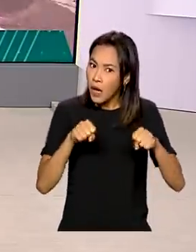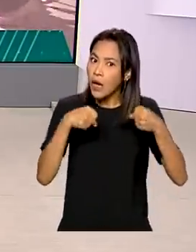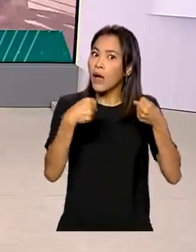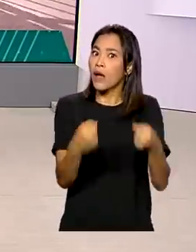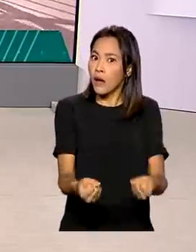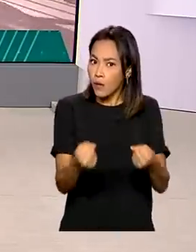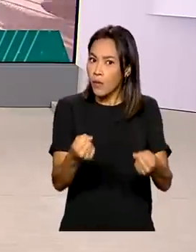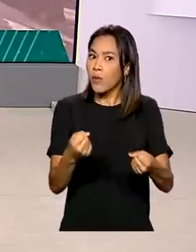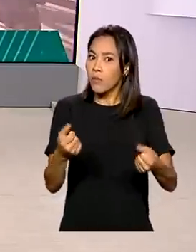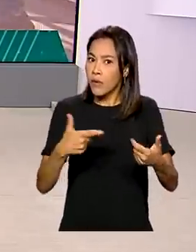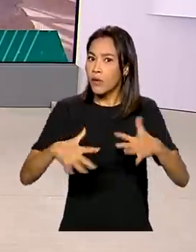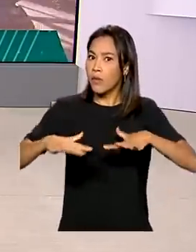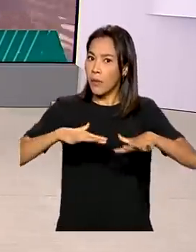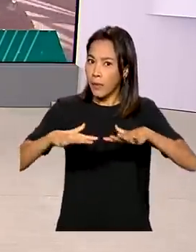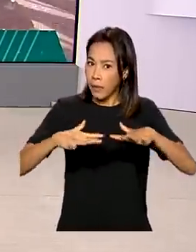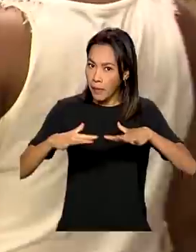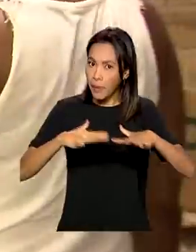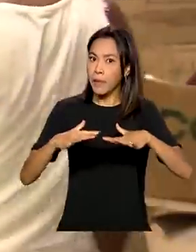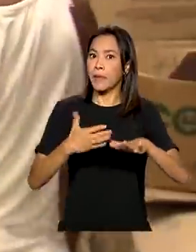anterior à pandemia.